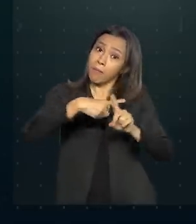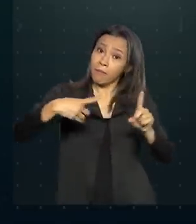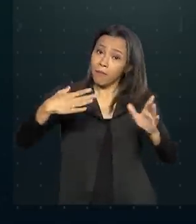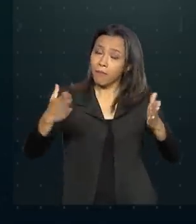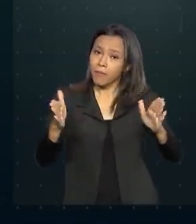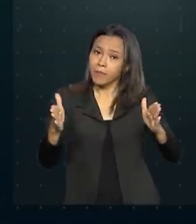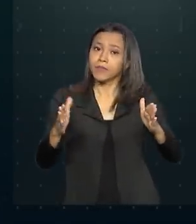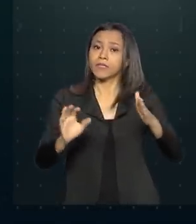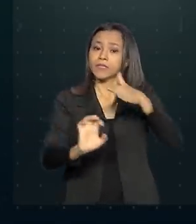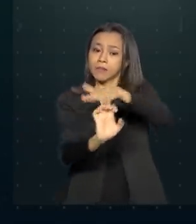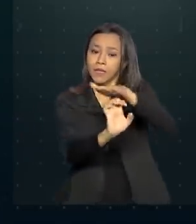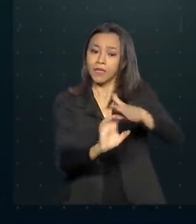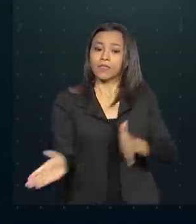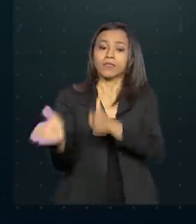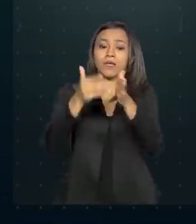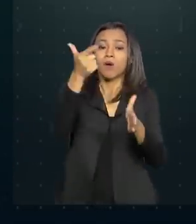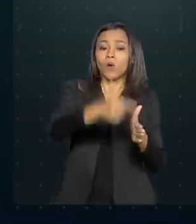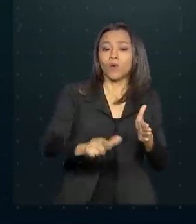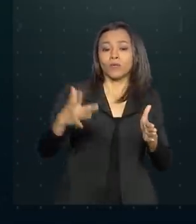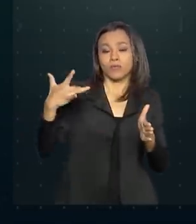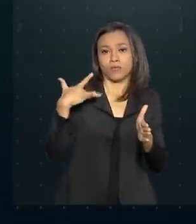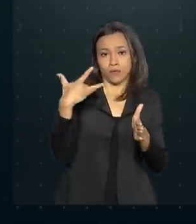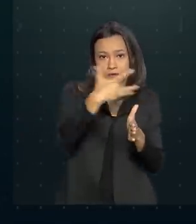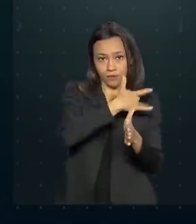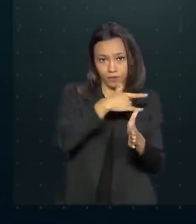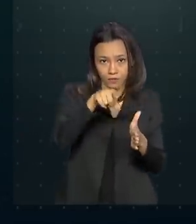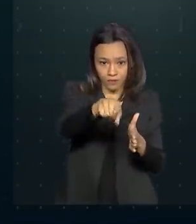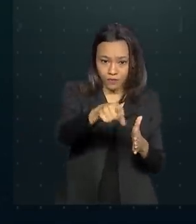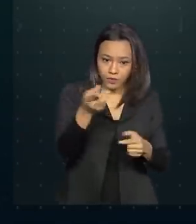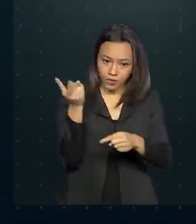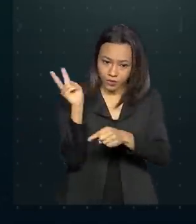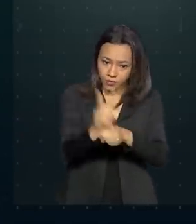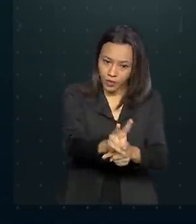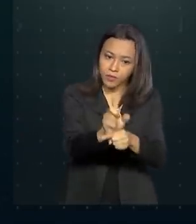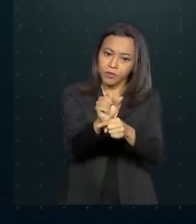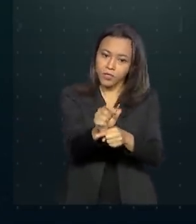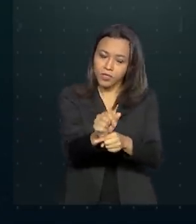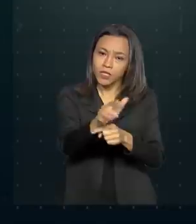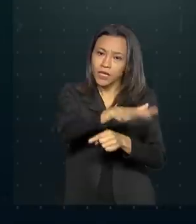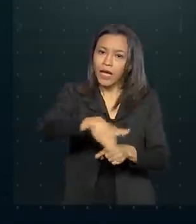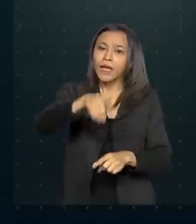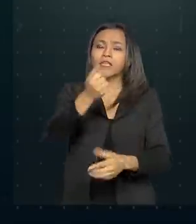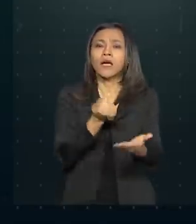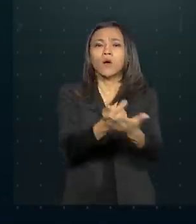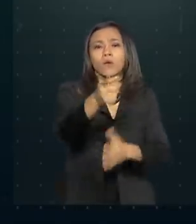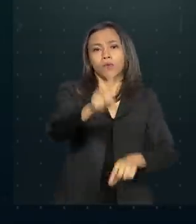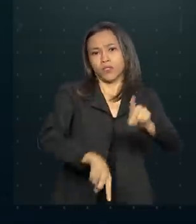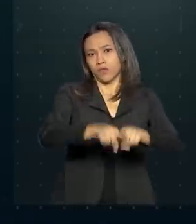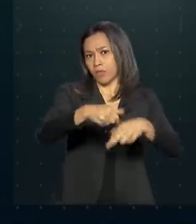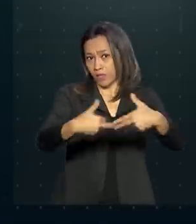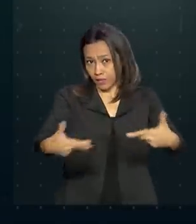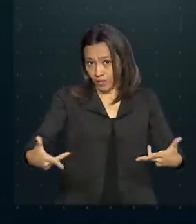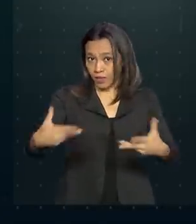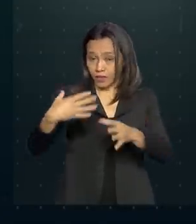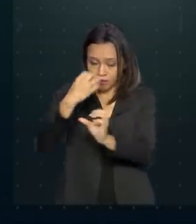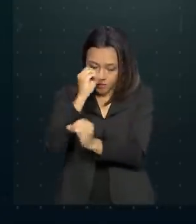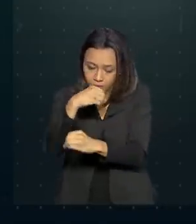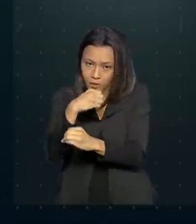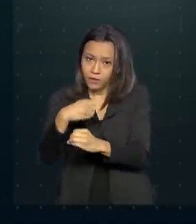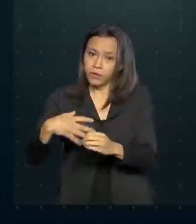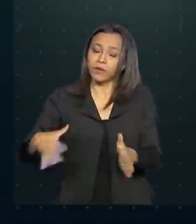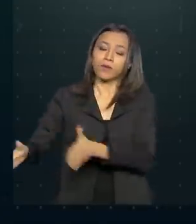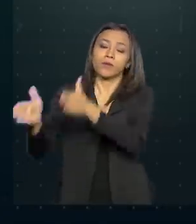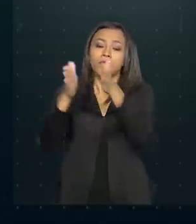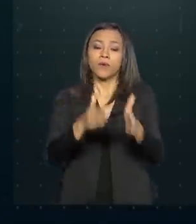Direto Emergencial Saúde. Linha para Empresas de Produtos Hospitalares e Laboratórios. Programa de